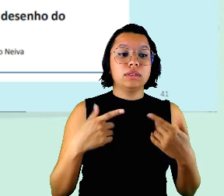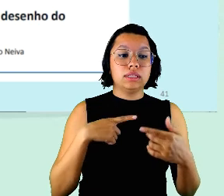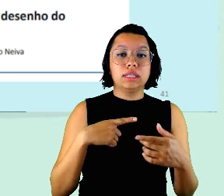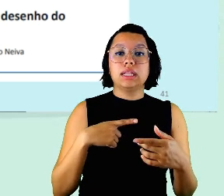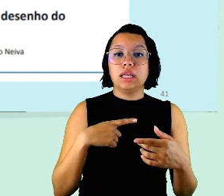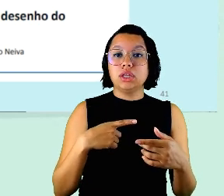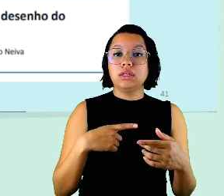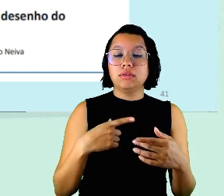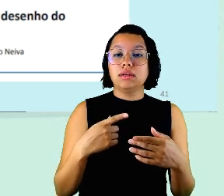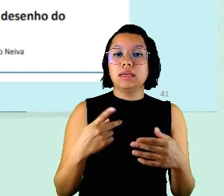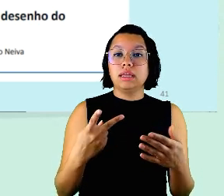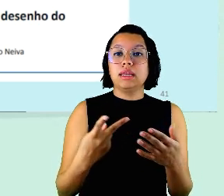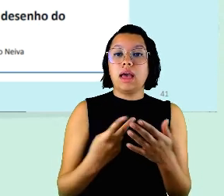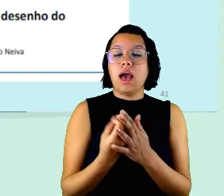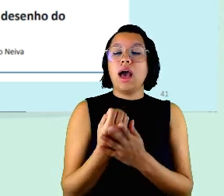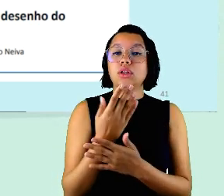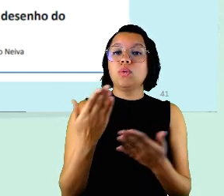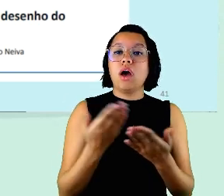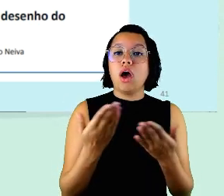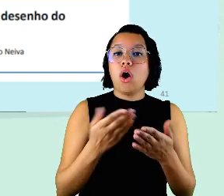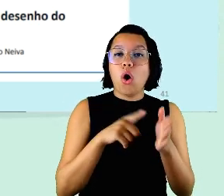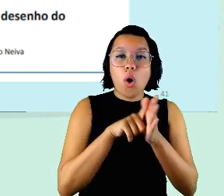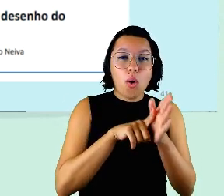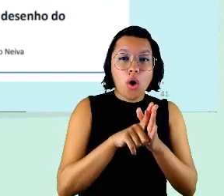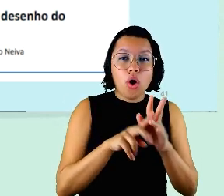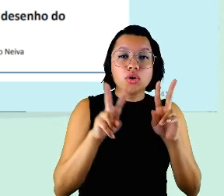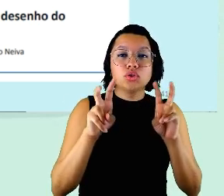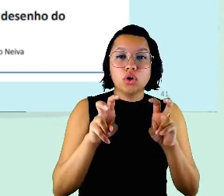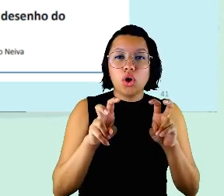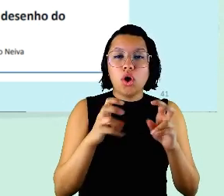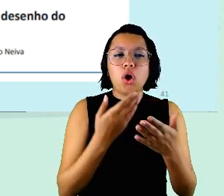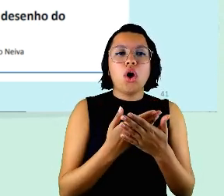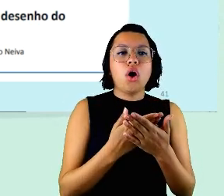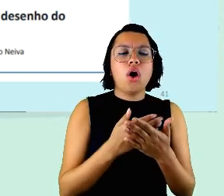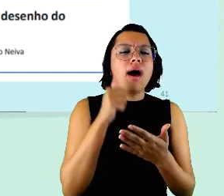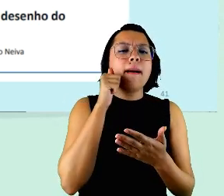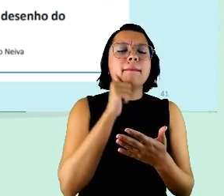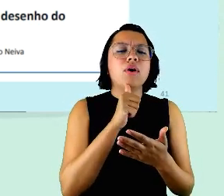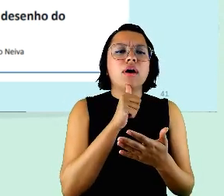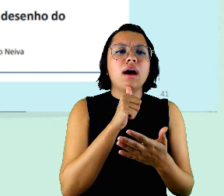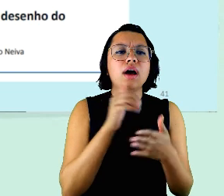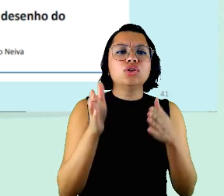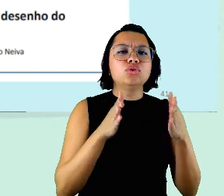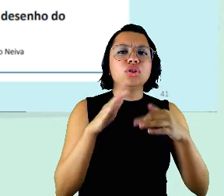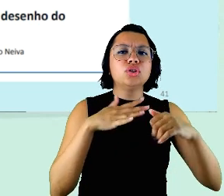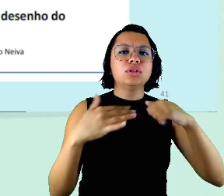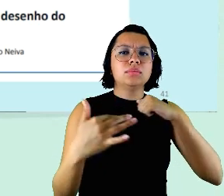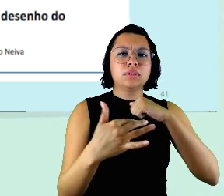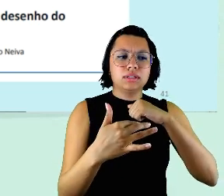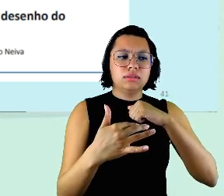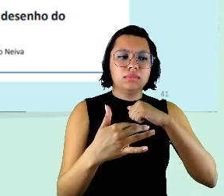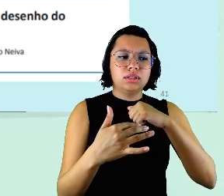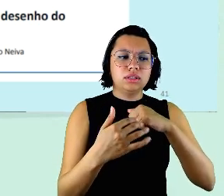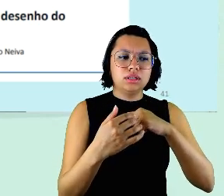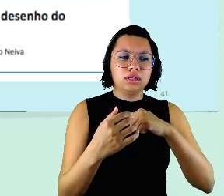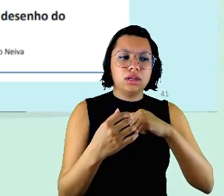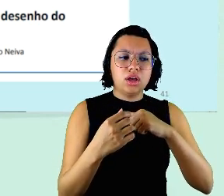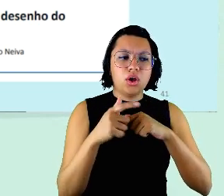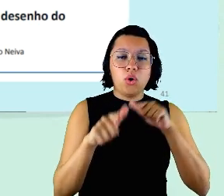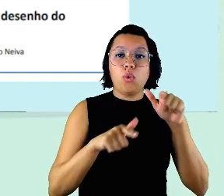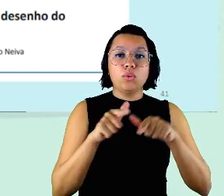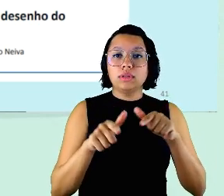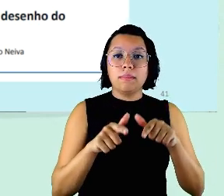feito um estudo internacional sobre a produção de pesquisa as mulheres durante a pandemia a produtividade que era maior das mulheres